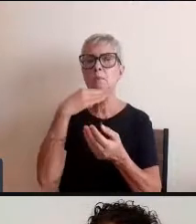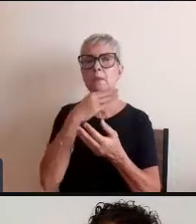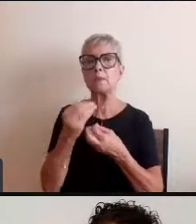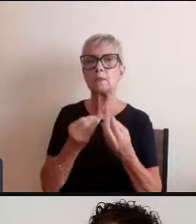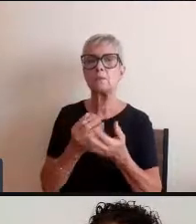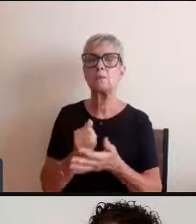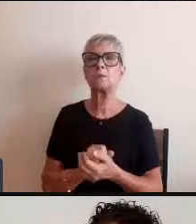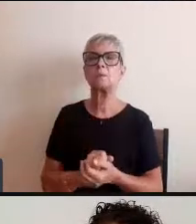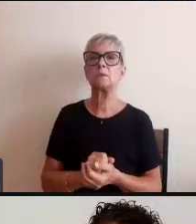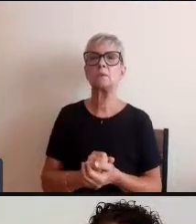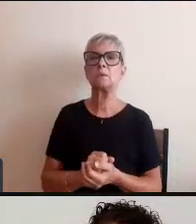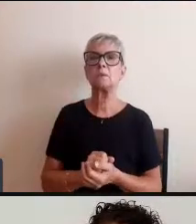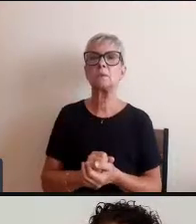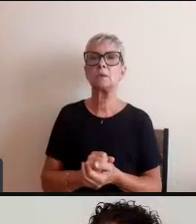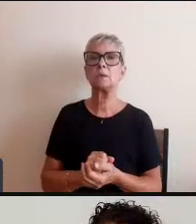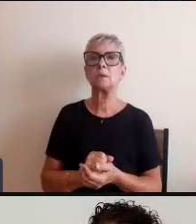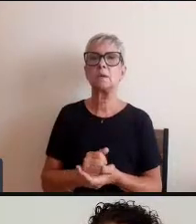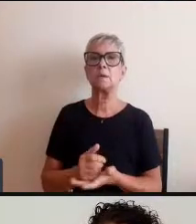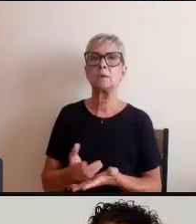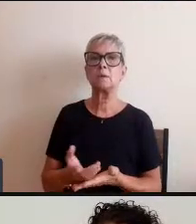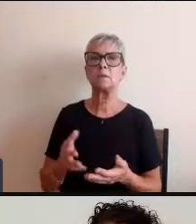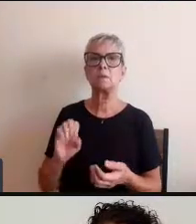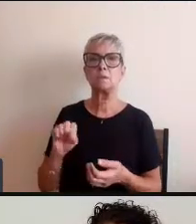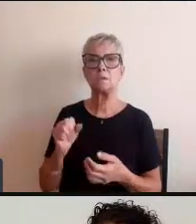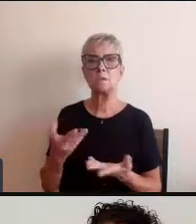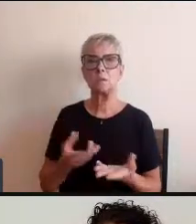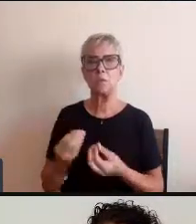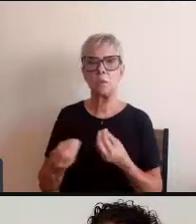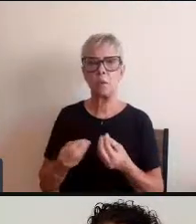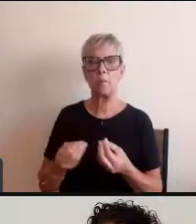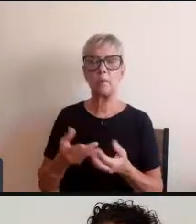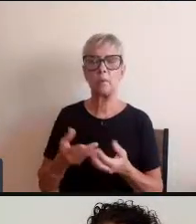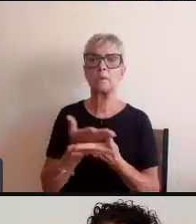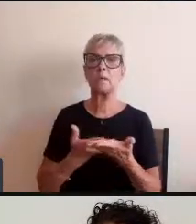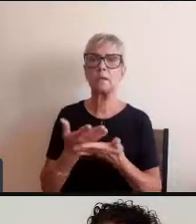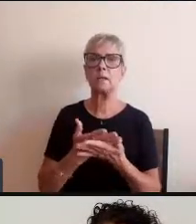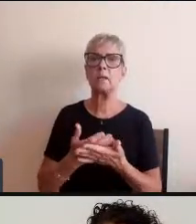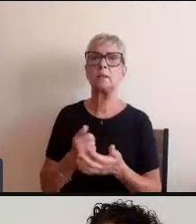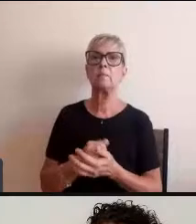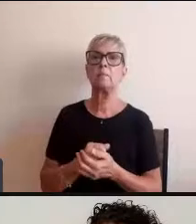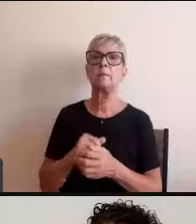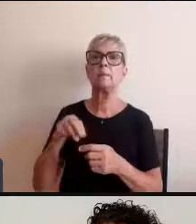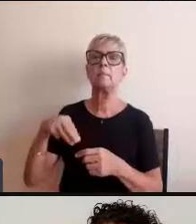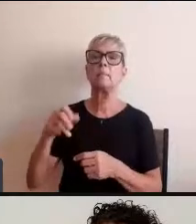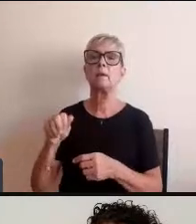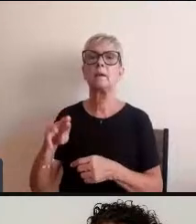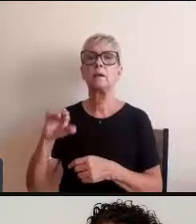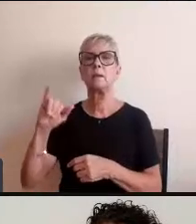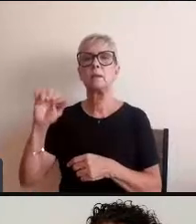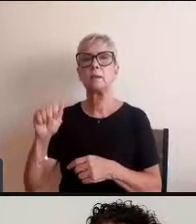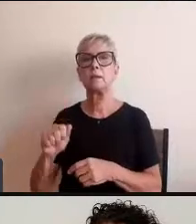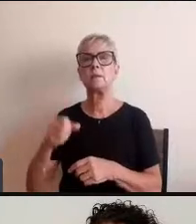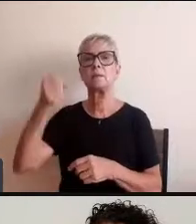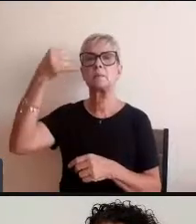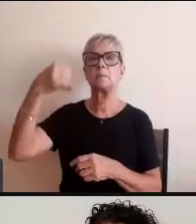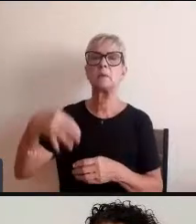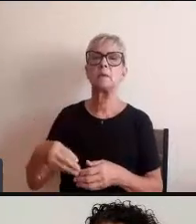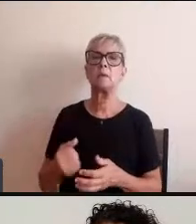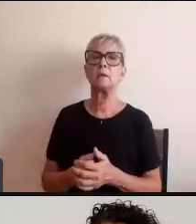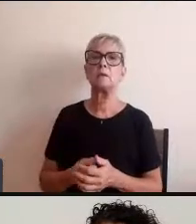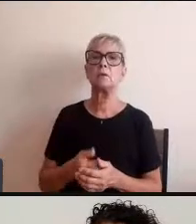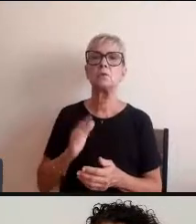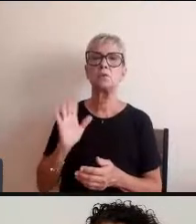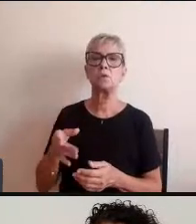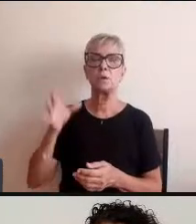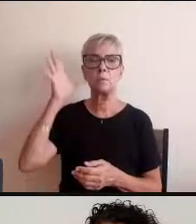isso seria uma questão tratada pelo Mariano enfim nós estamos vendo assim o